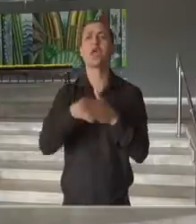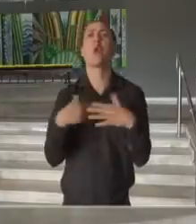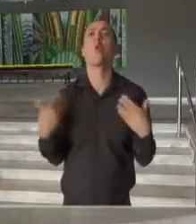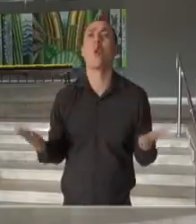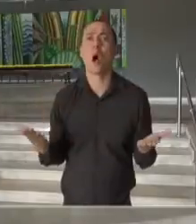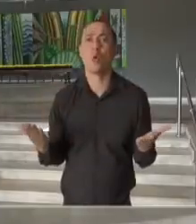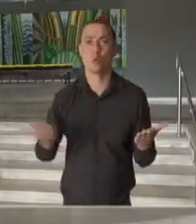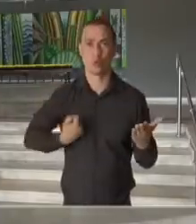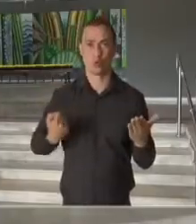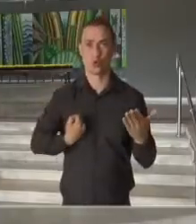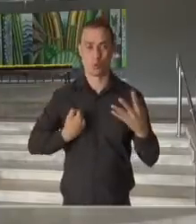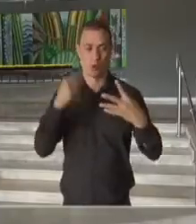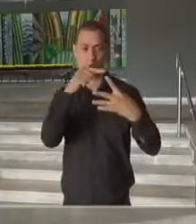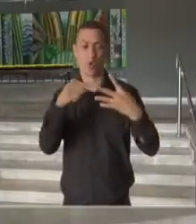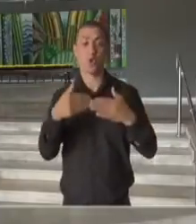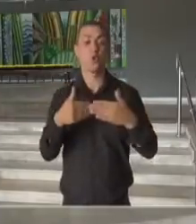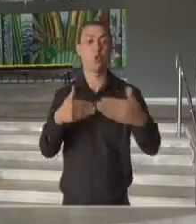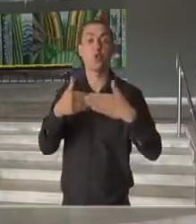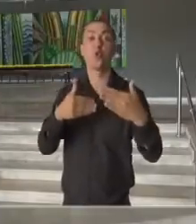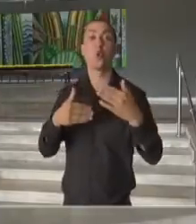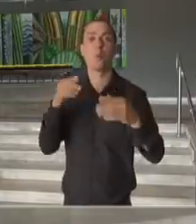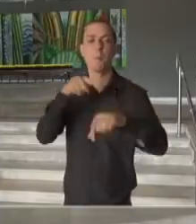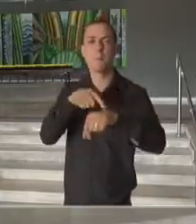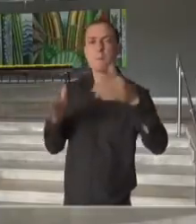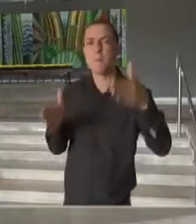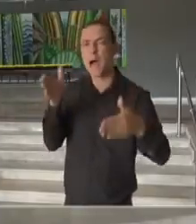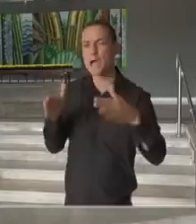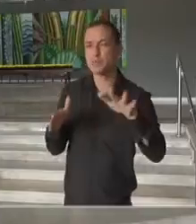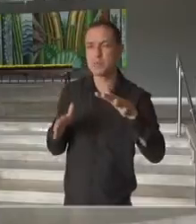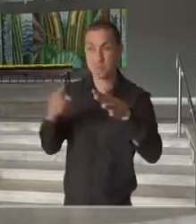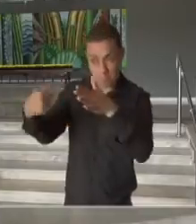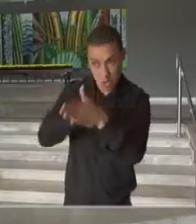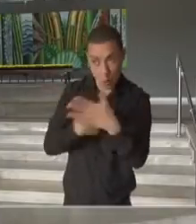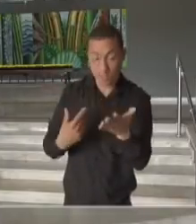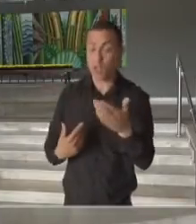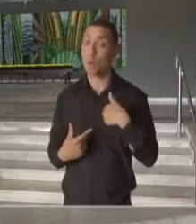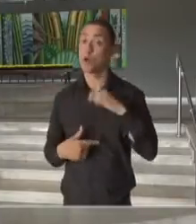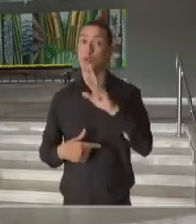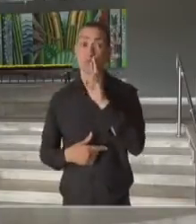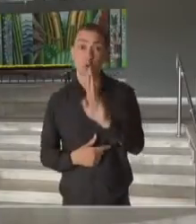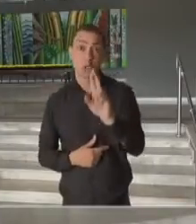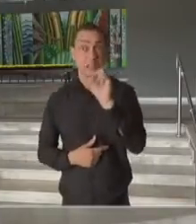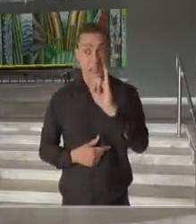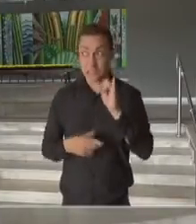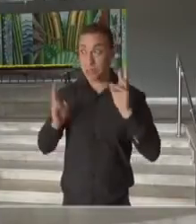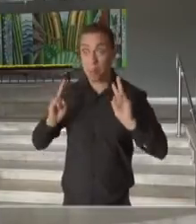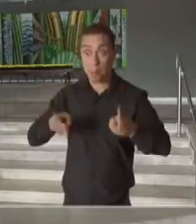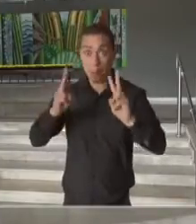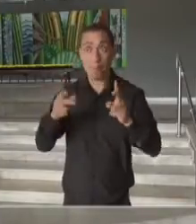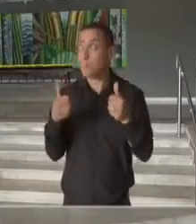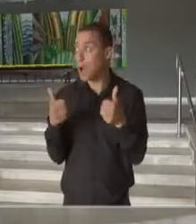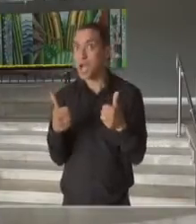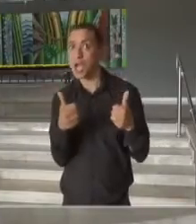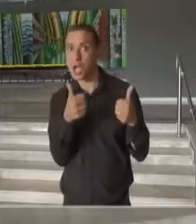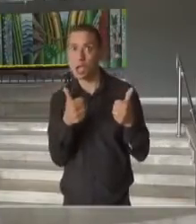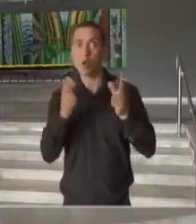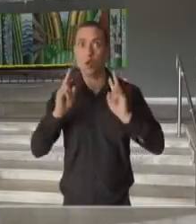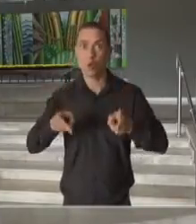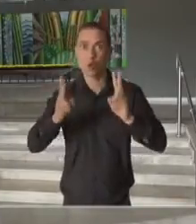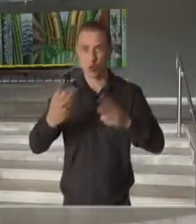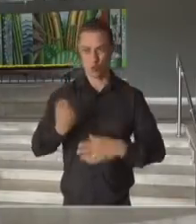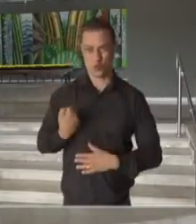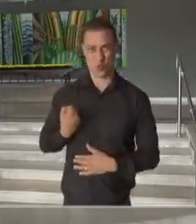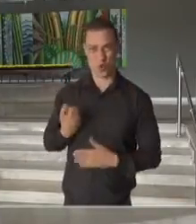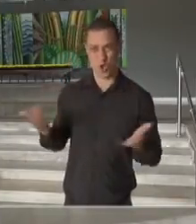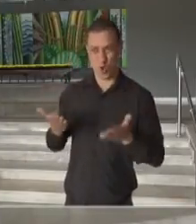é a expectativa que nós temos de prazo, nós podemos dizer que, se continuarmos com os